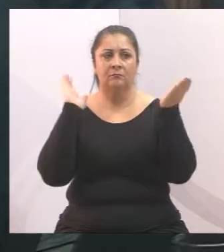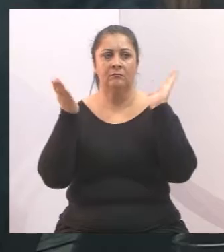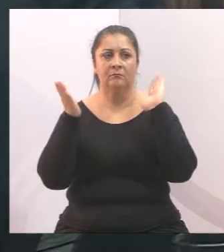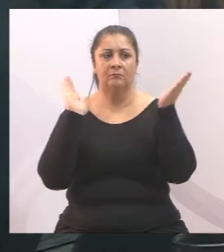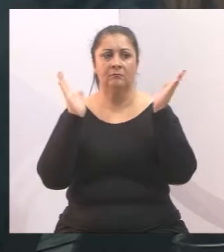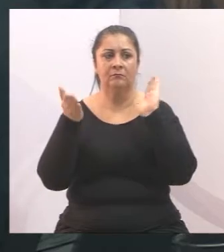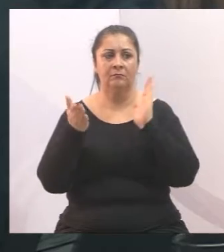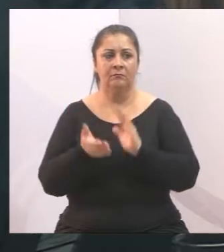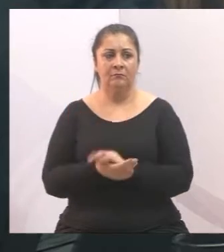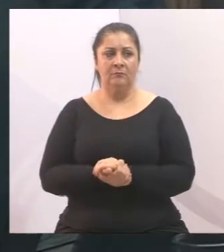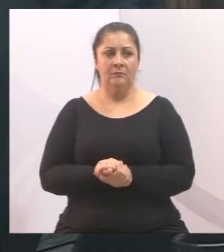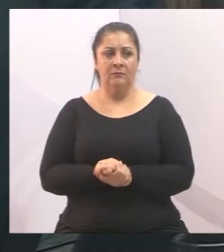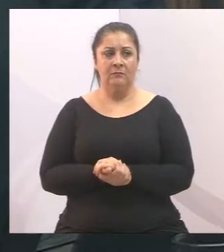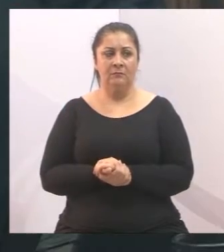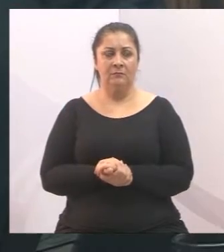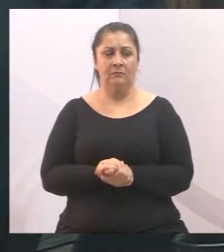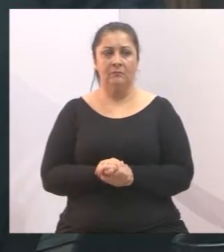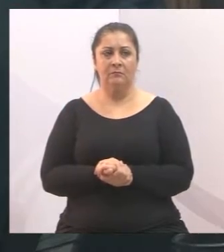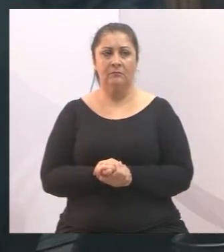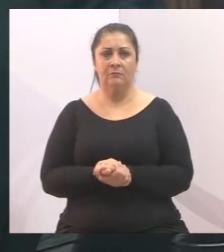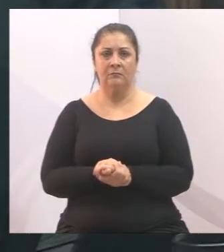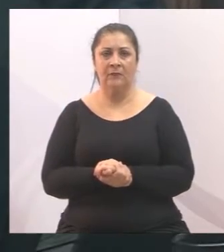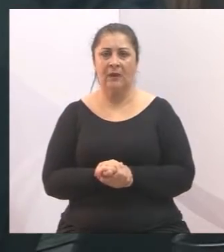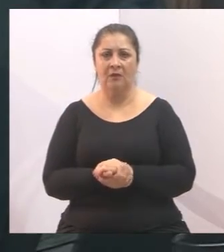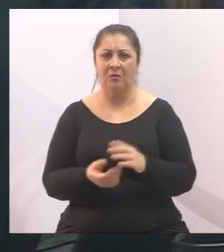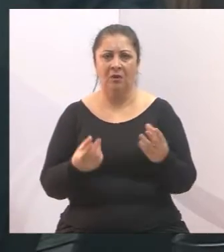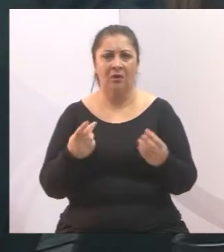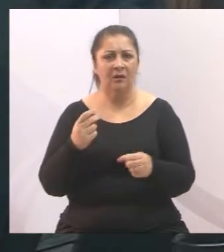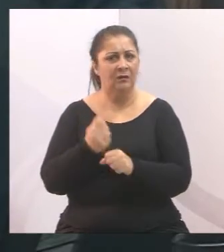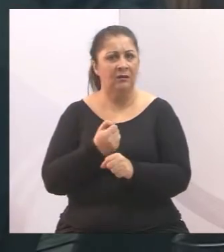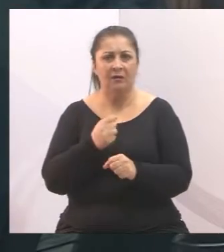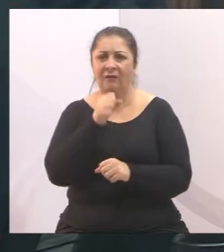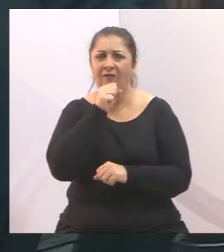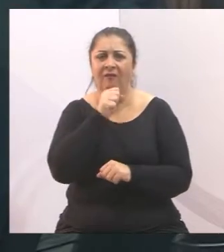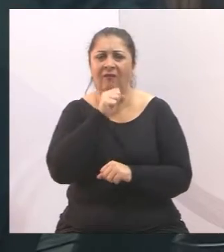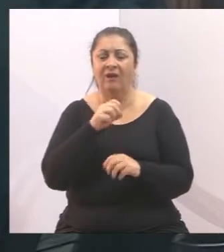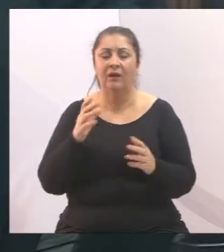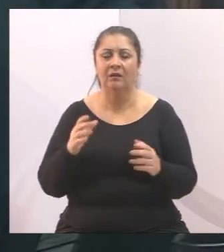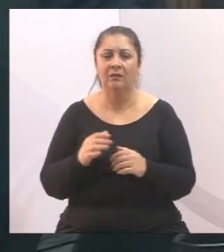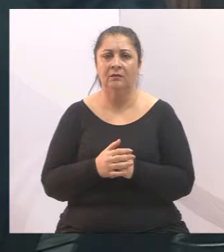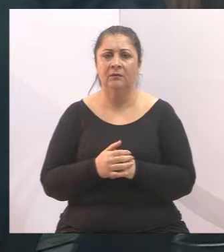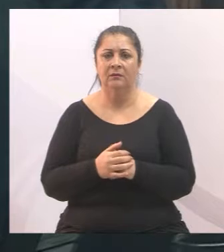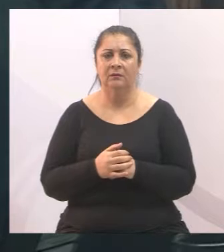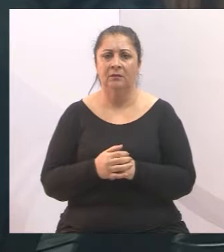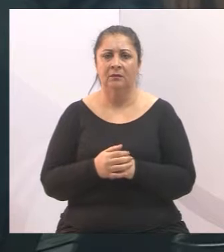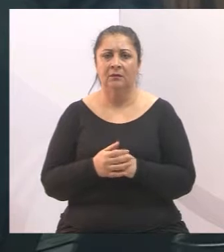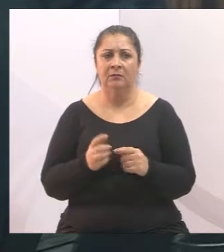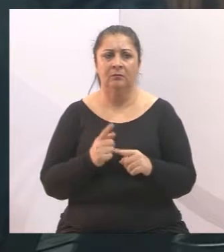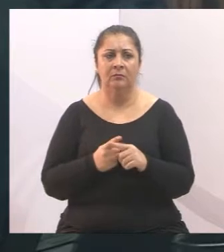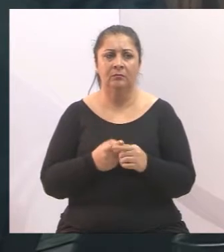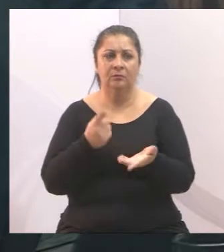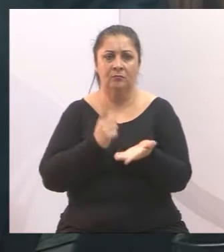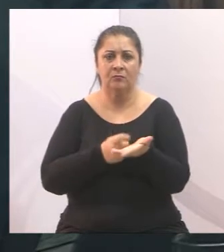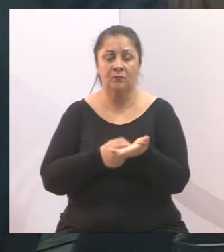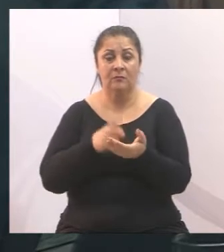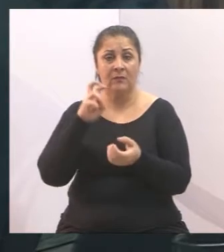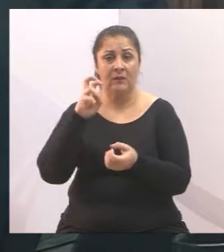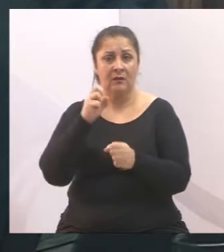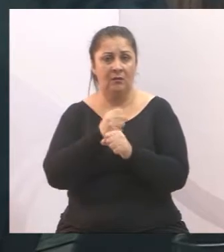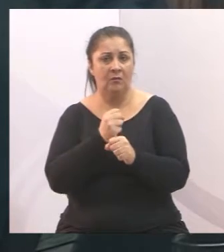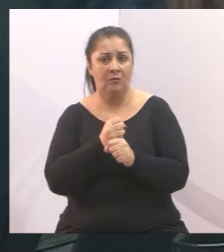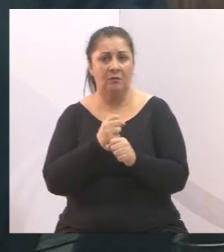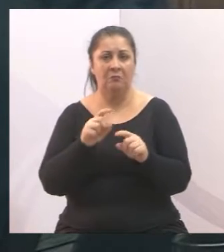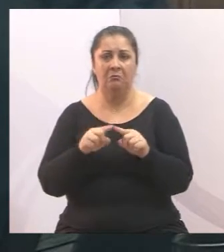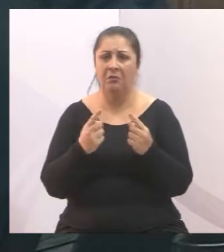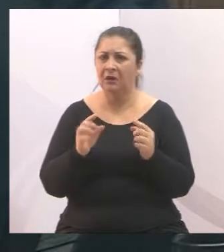com prazo de validade vencido, se é que a gente pode dizer assim, porque o contrato previa cinco anos e eles não